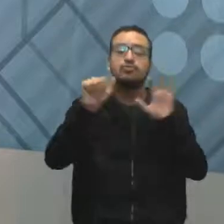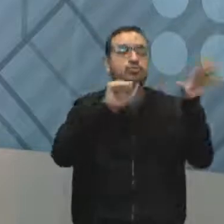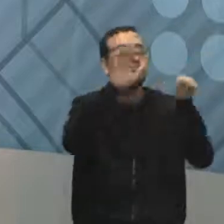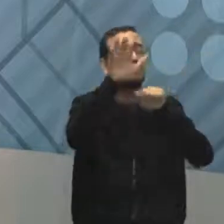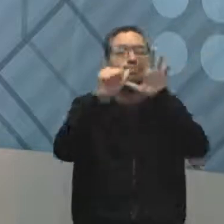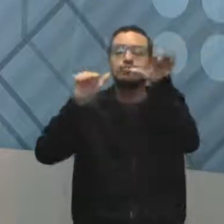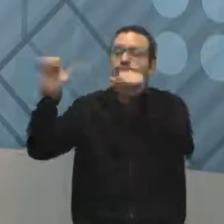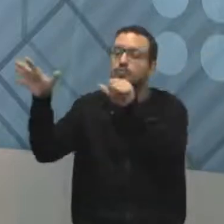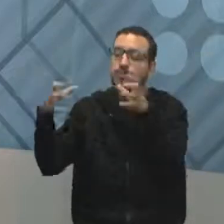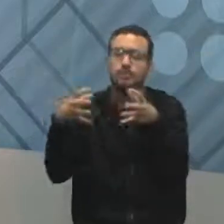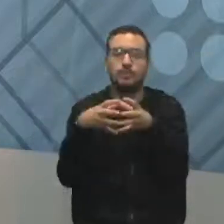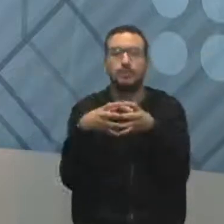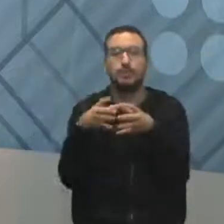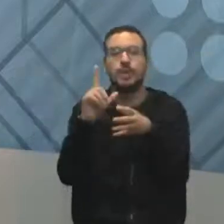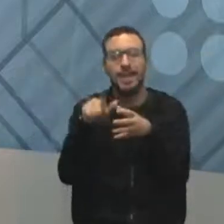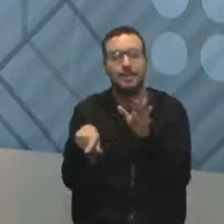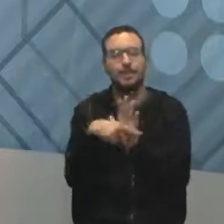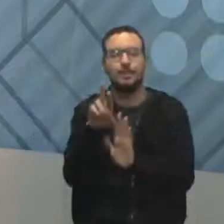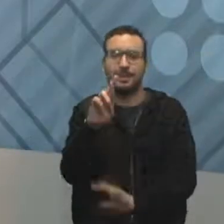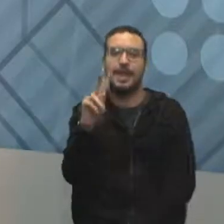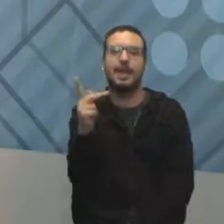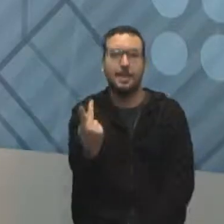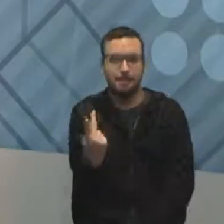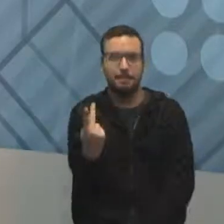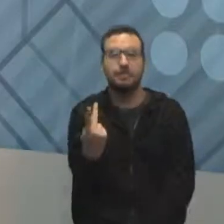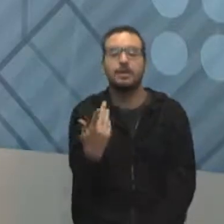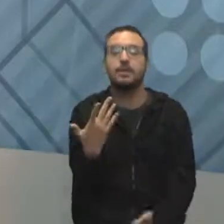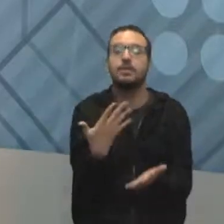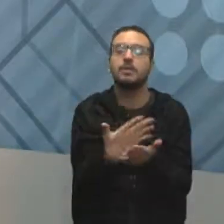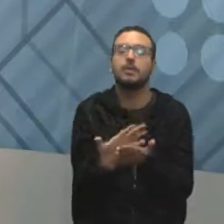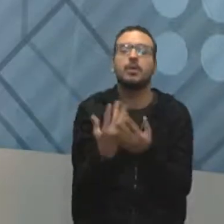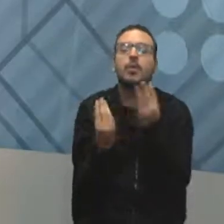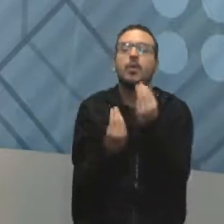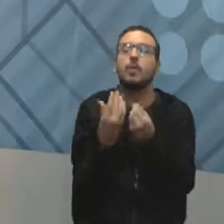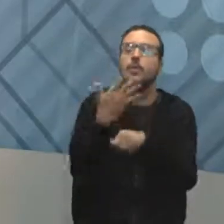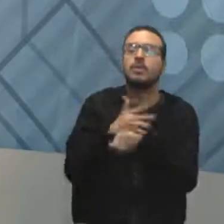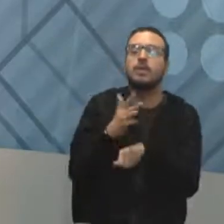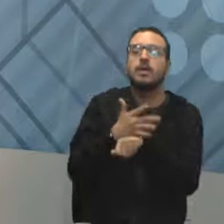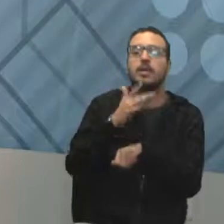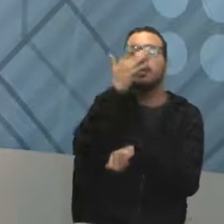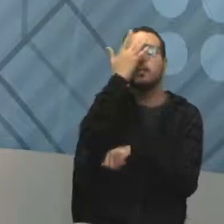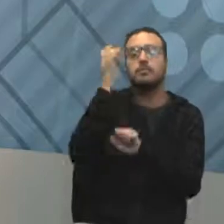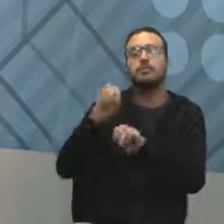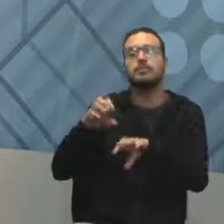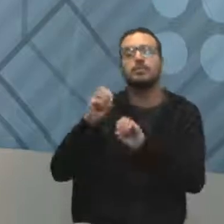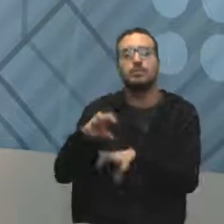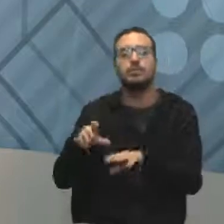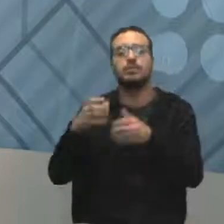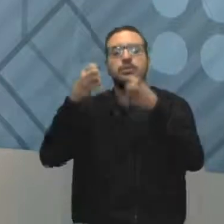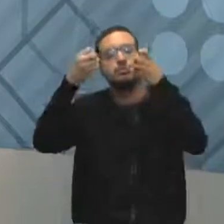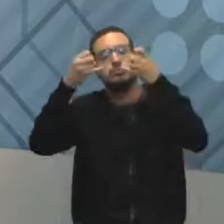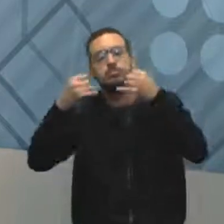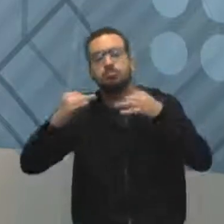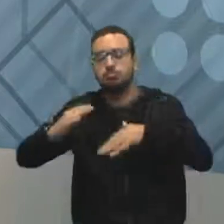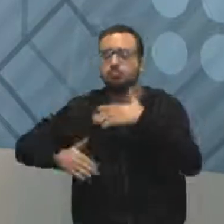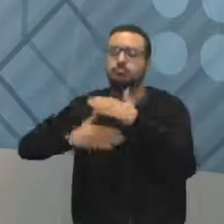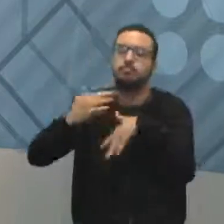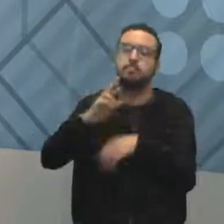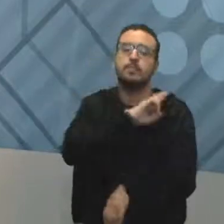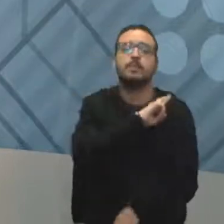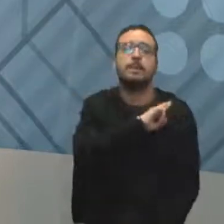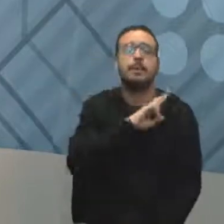já é o começo do RH. Então a gente vai pensar, como é que a gente vai treinar, desenvolver, descrever os papéis,